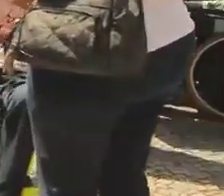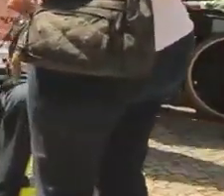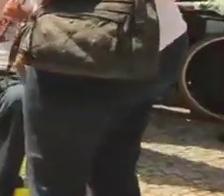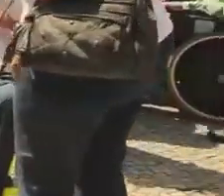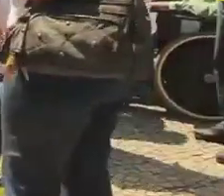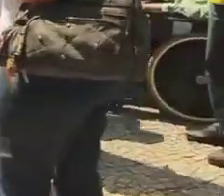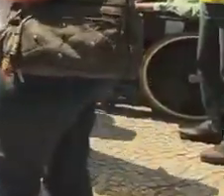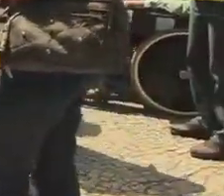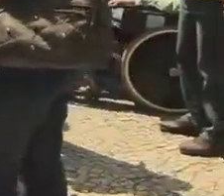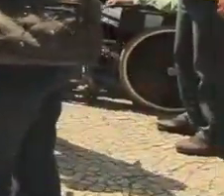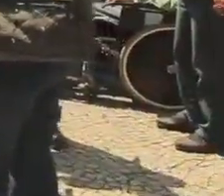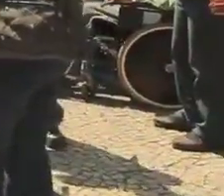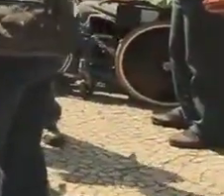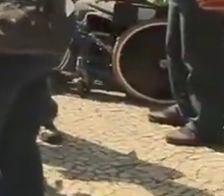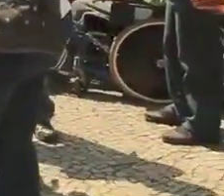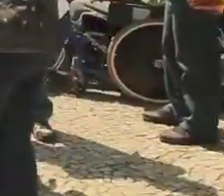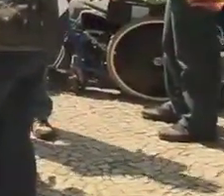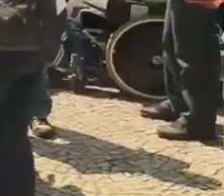Oi,